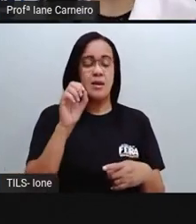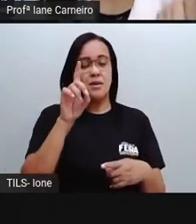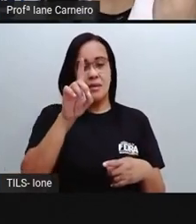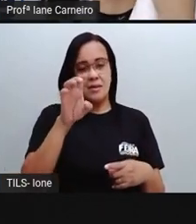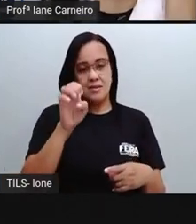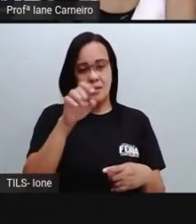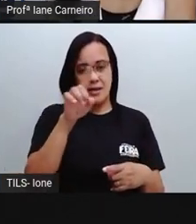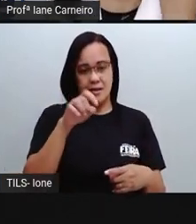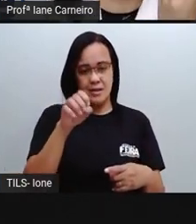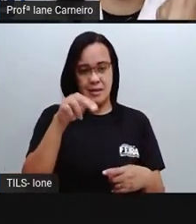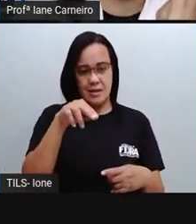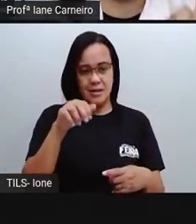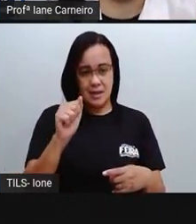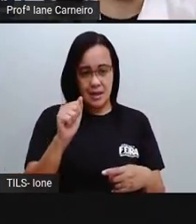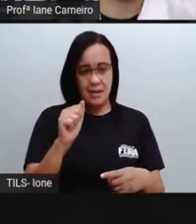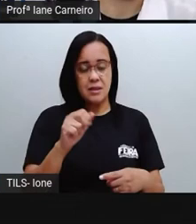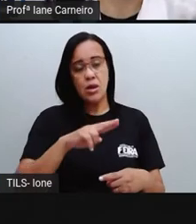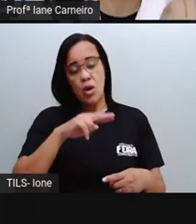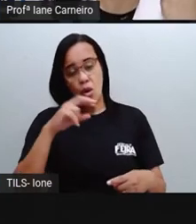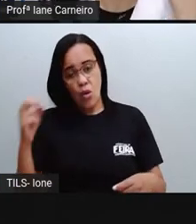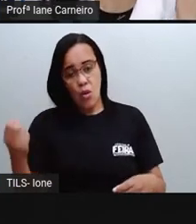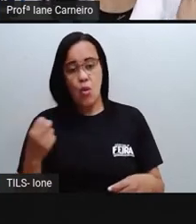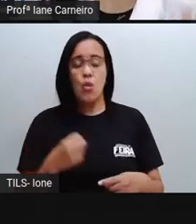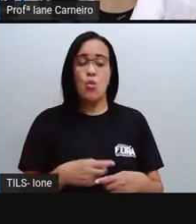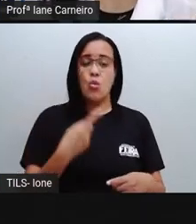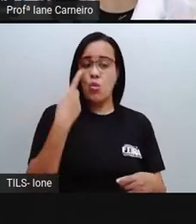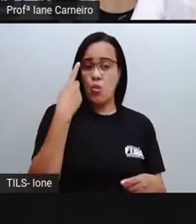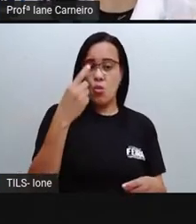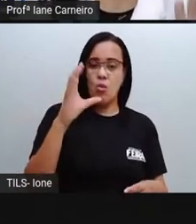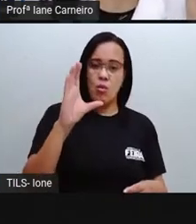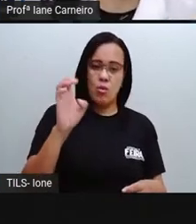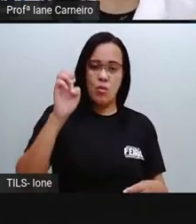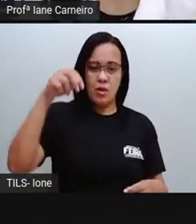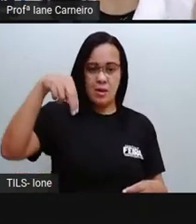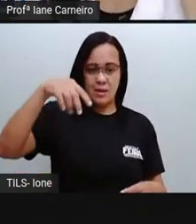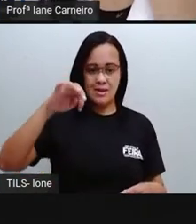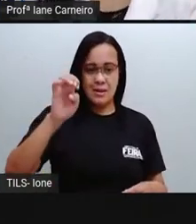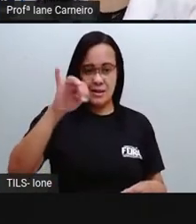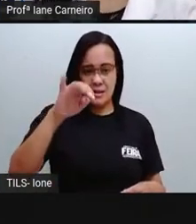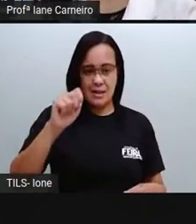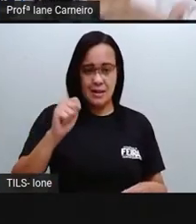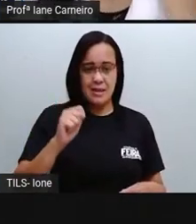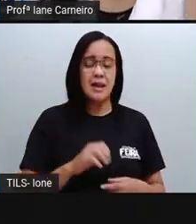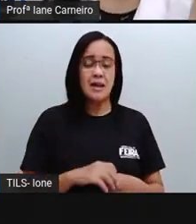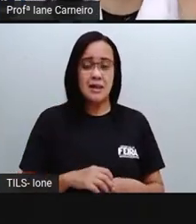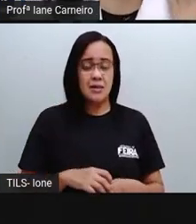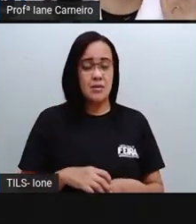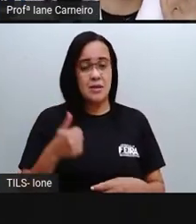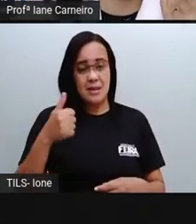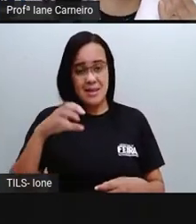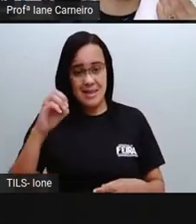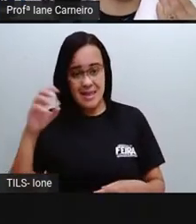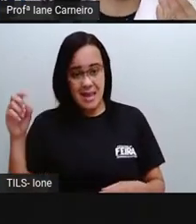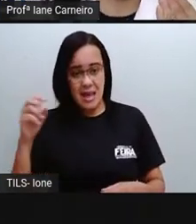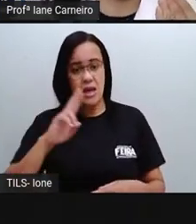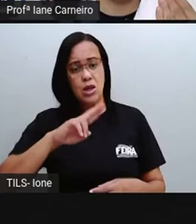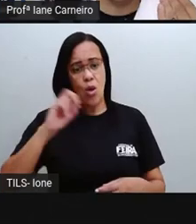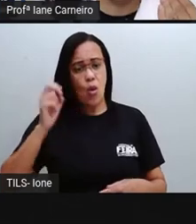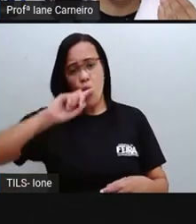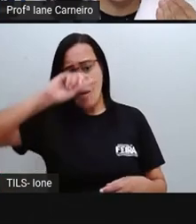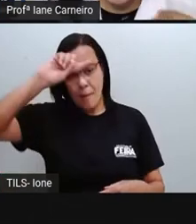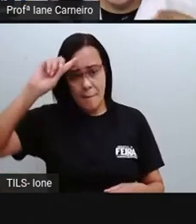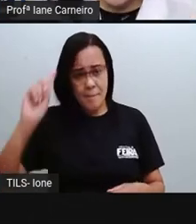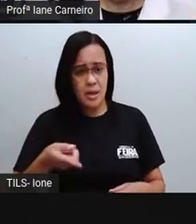dezenas ou uma centena e aqui representa, ó, 100 centenas, né, ou mil unidades, tá